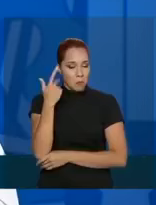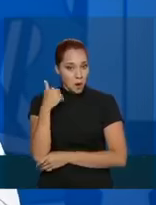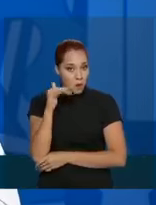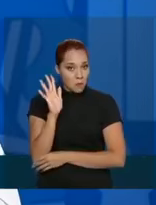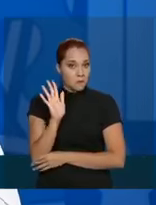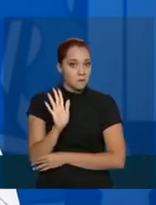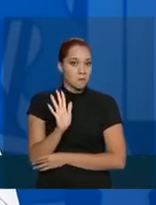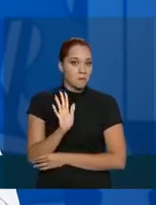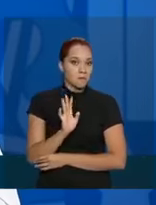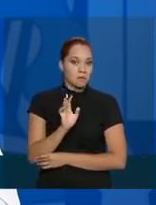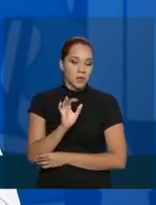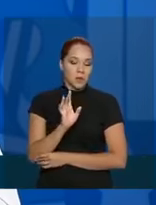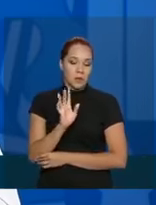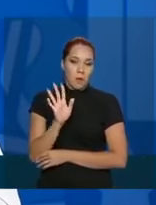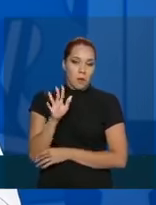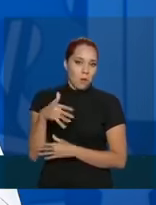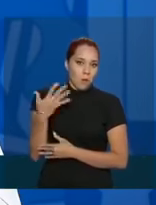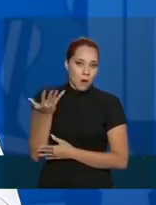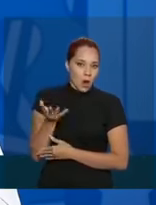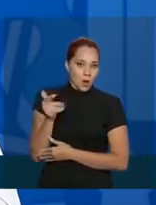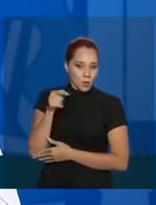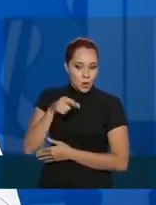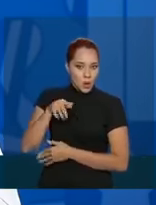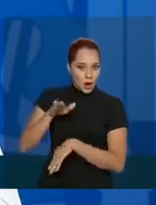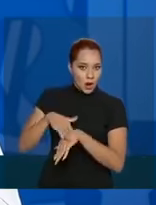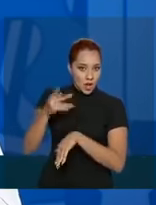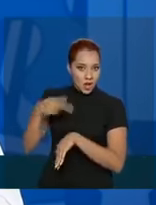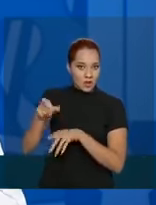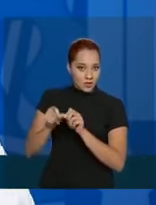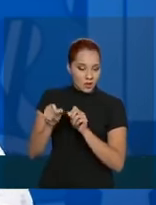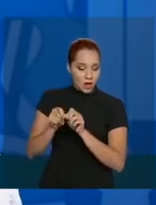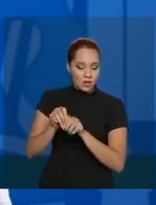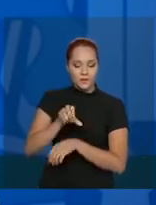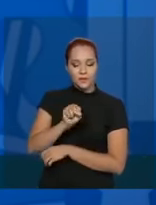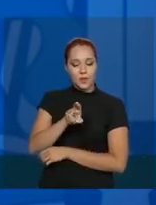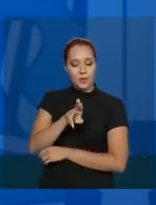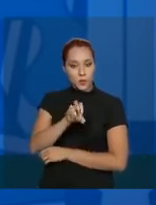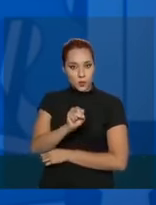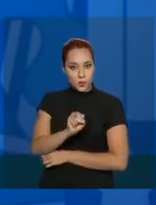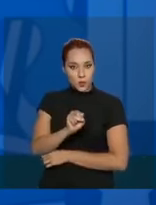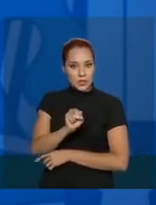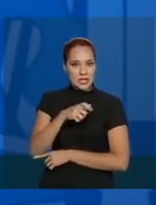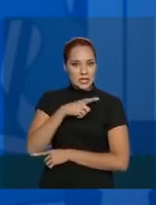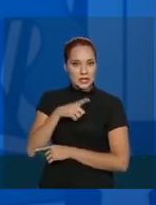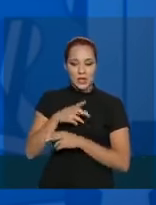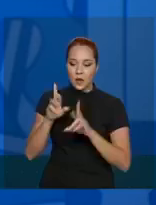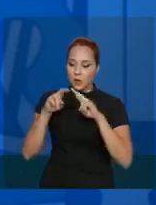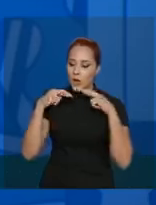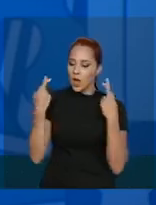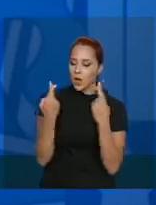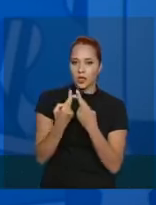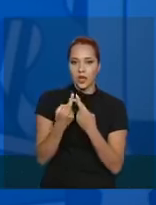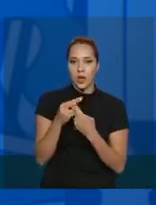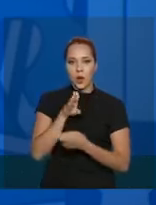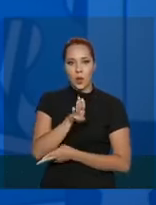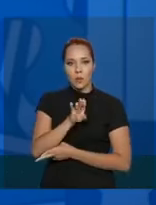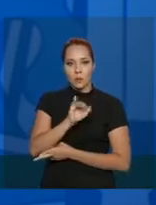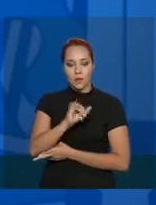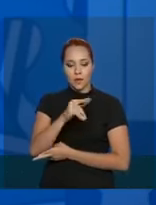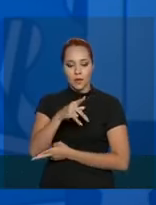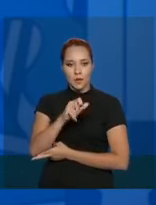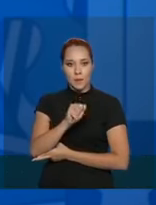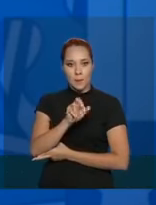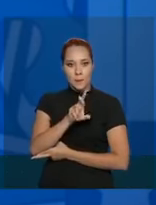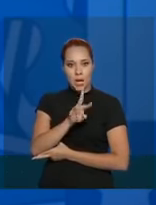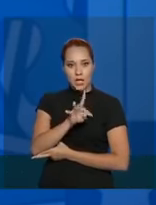gente, quando eles fazem isso, o SUS, eles têm uma reunião chamada bipartite. Então,